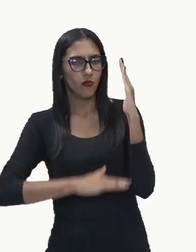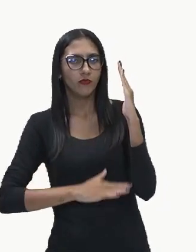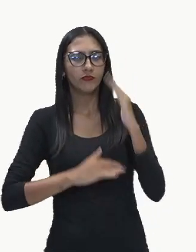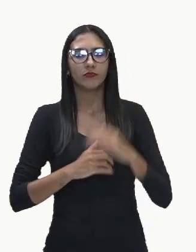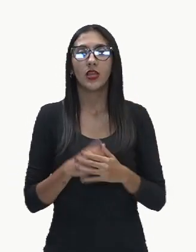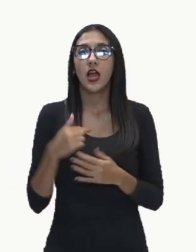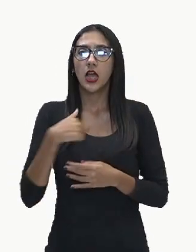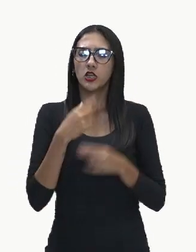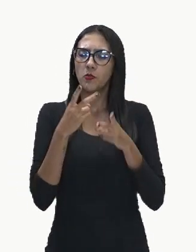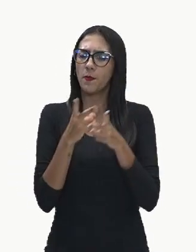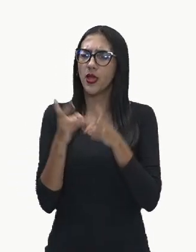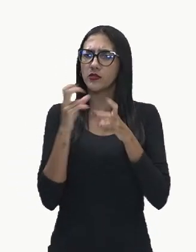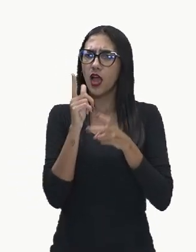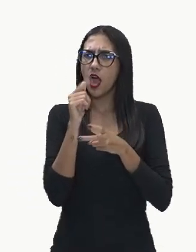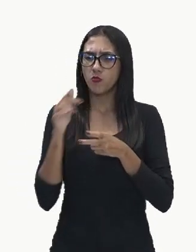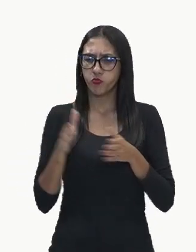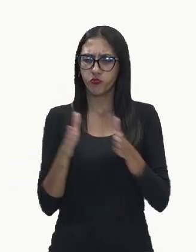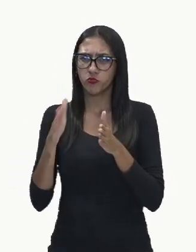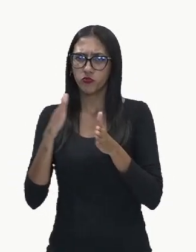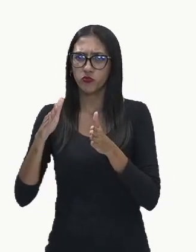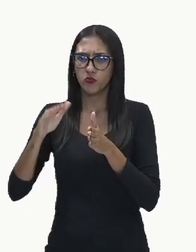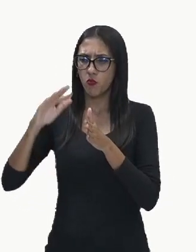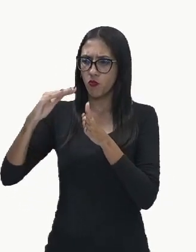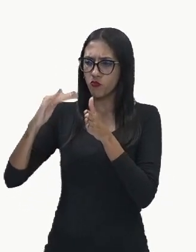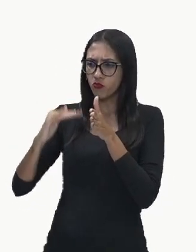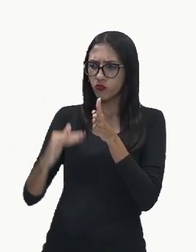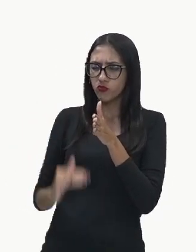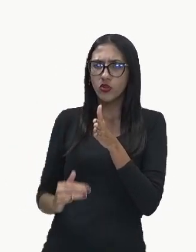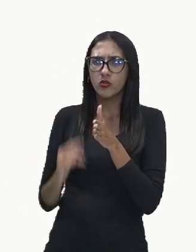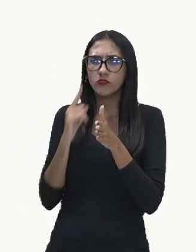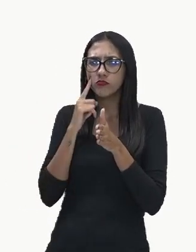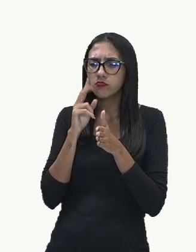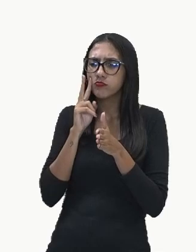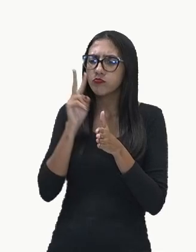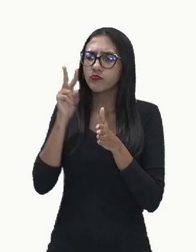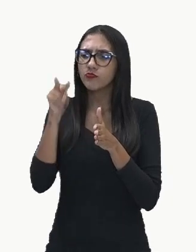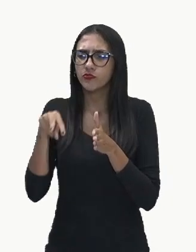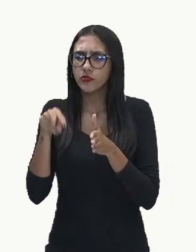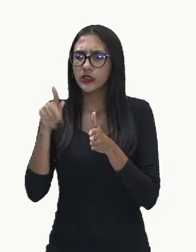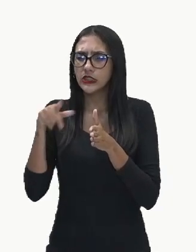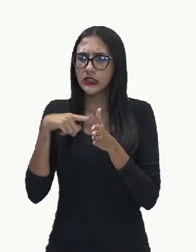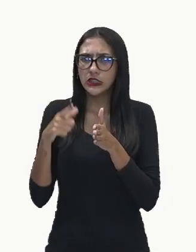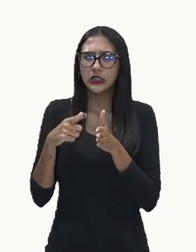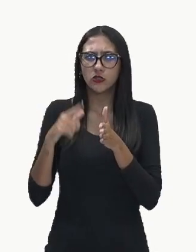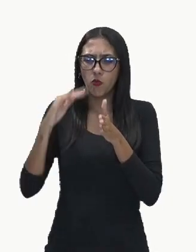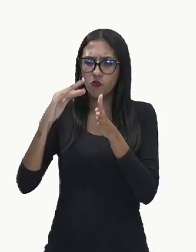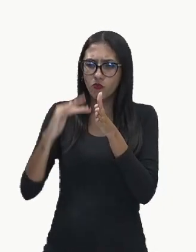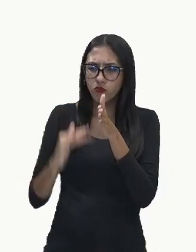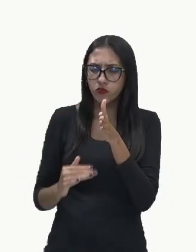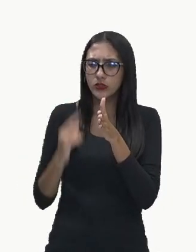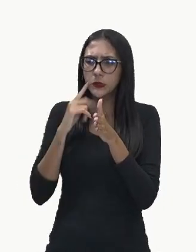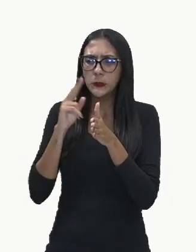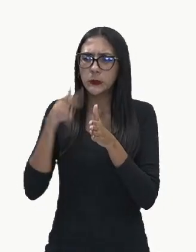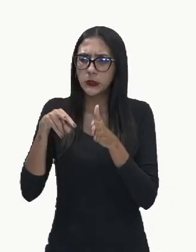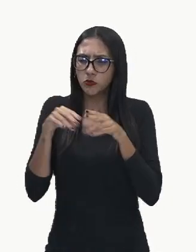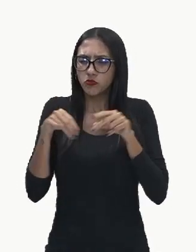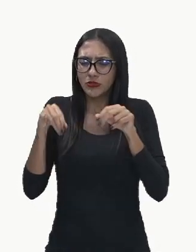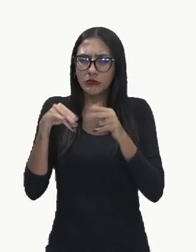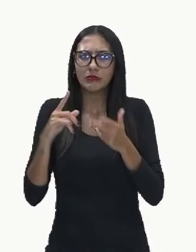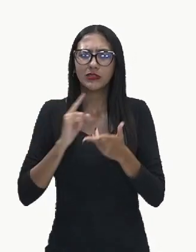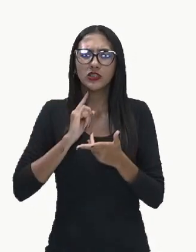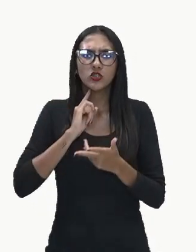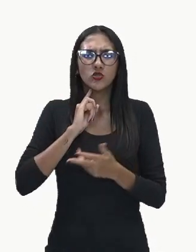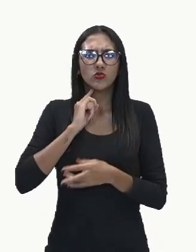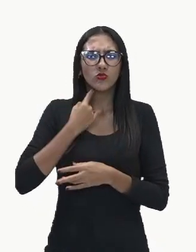igarapés que nós temos por aqui, quando surge o fundo, quando aquele fundo aparece, o quanto de lixo